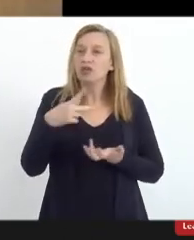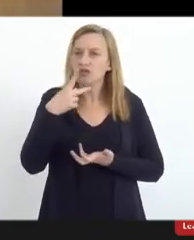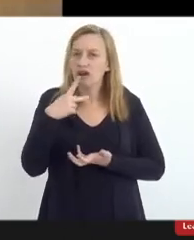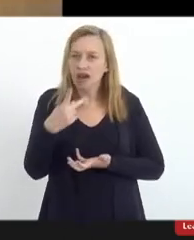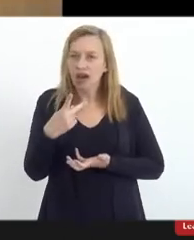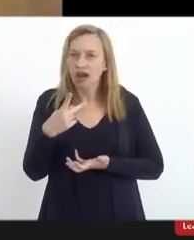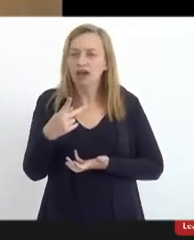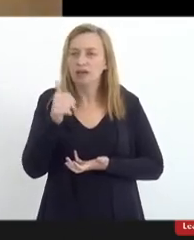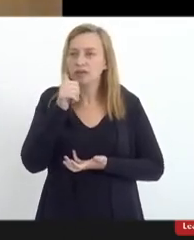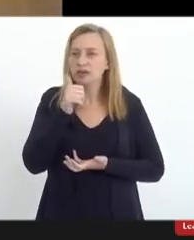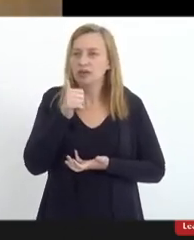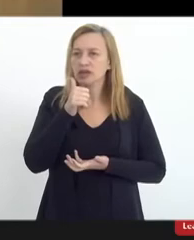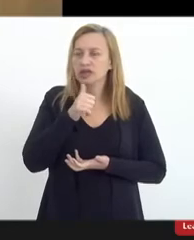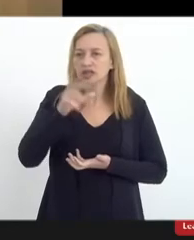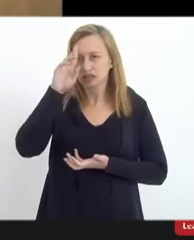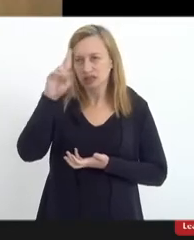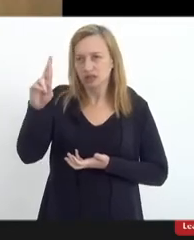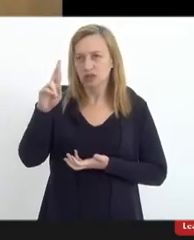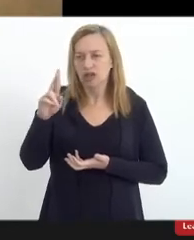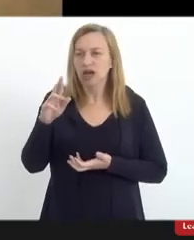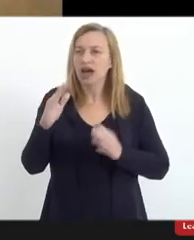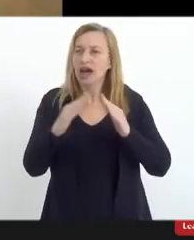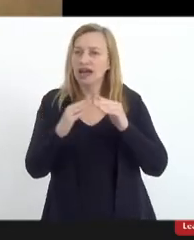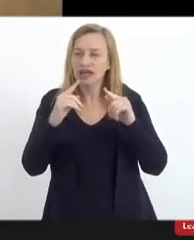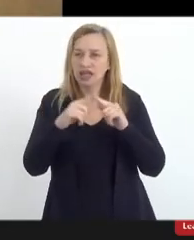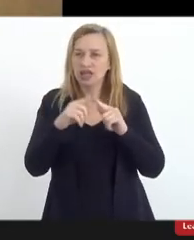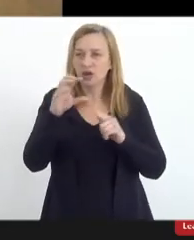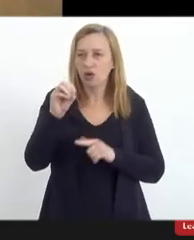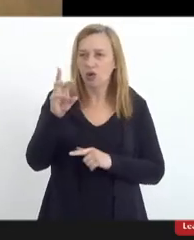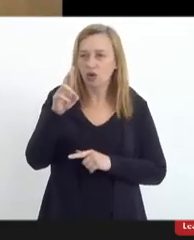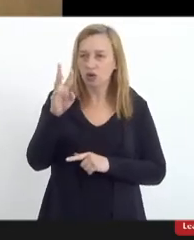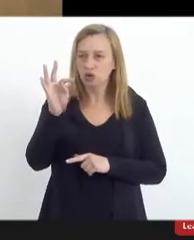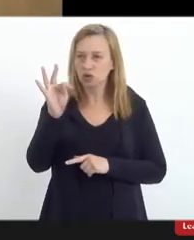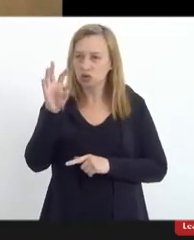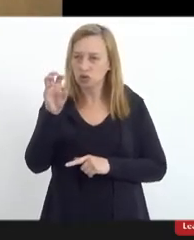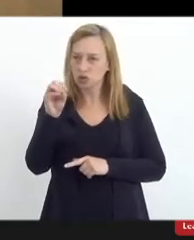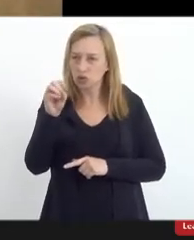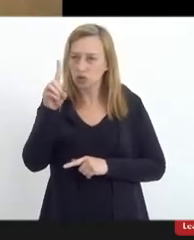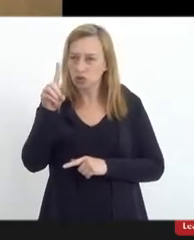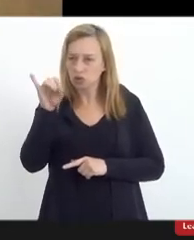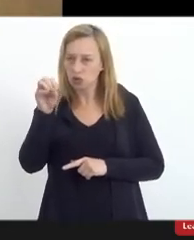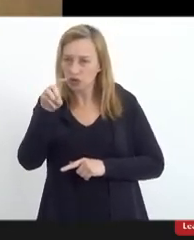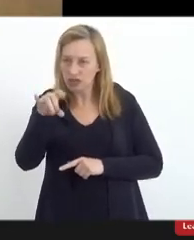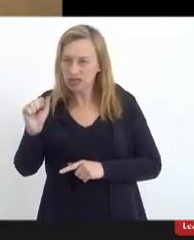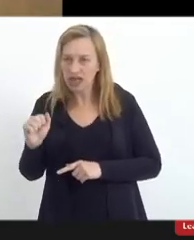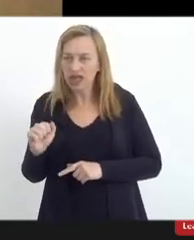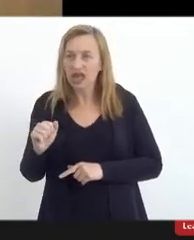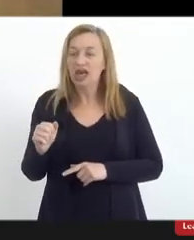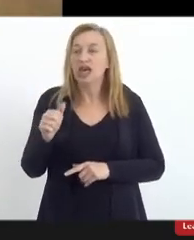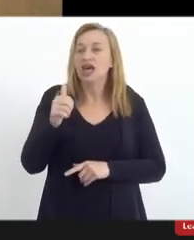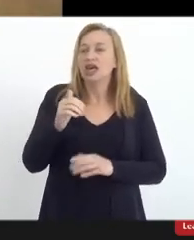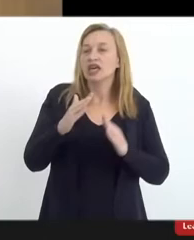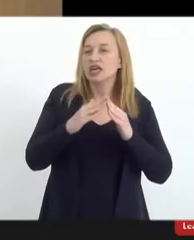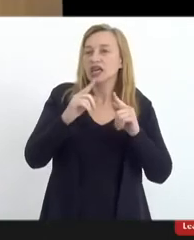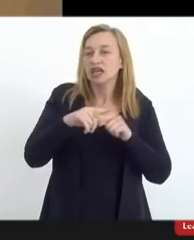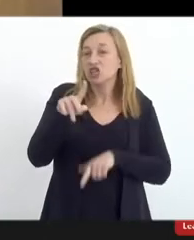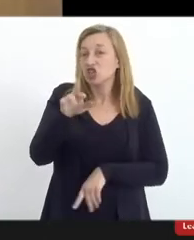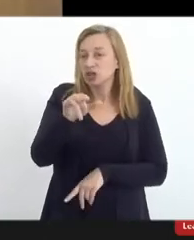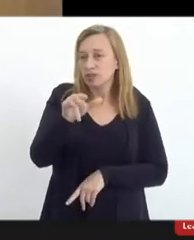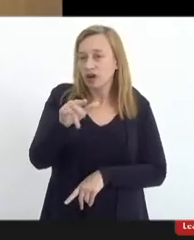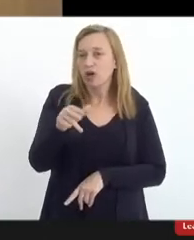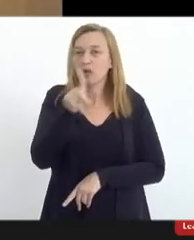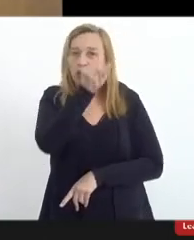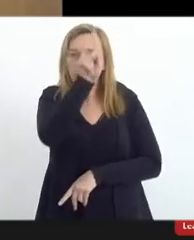senhora que a Igreja Ortodoxa é chamada nossa Igreja Irmã. O Papa Francisco tem uma